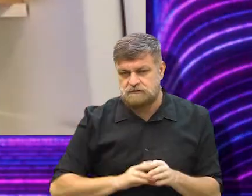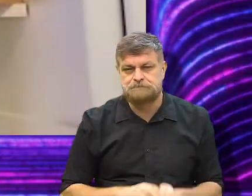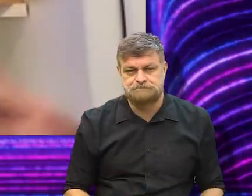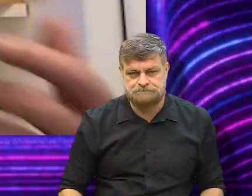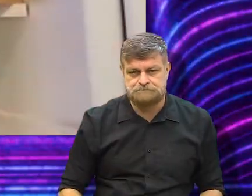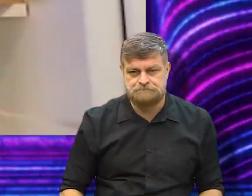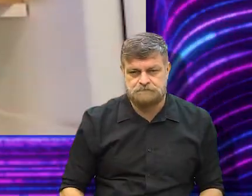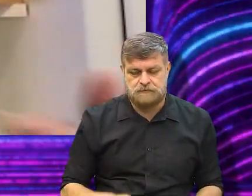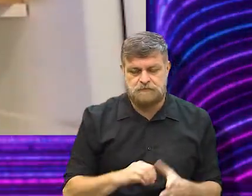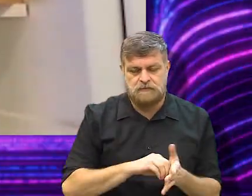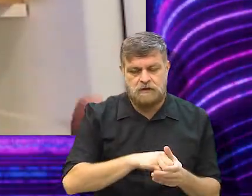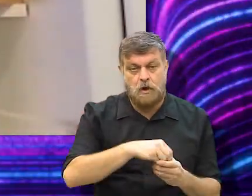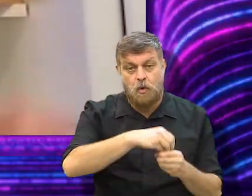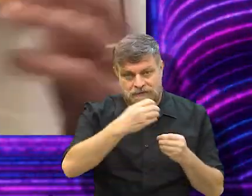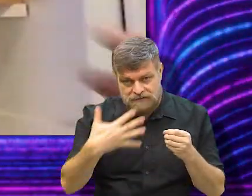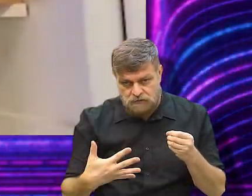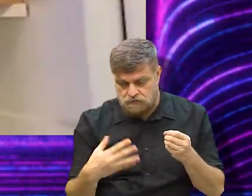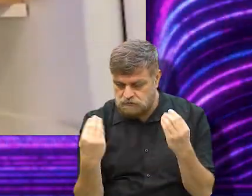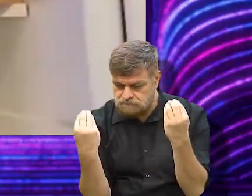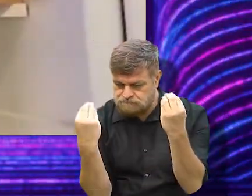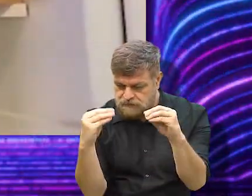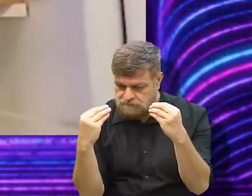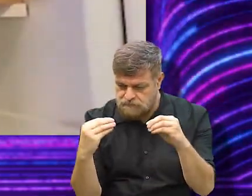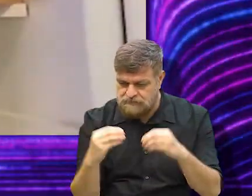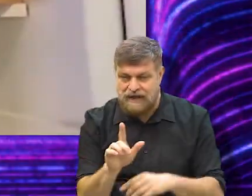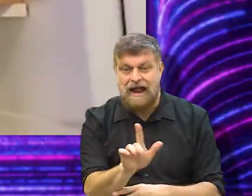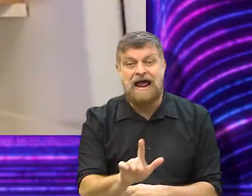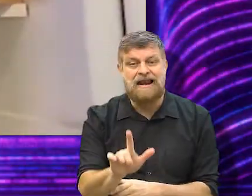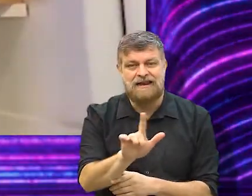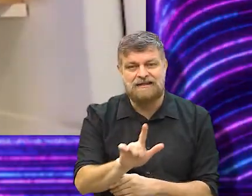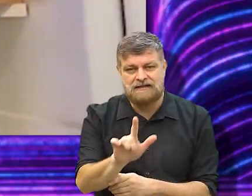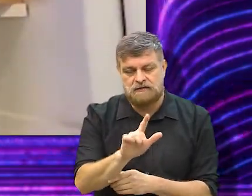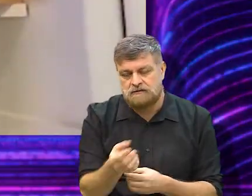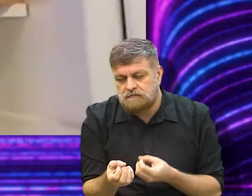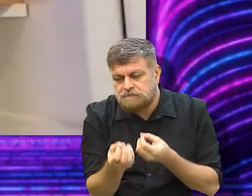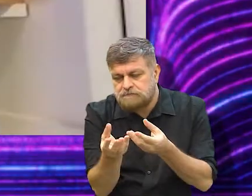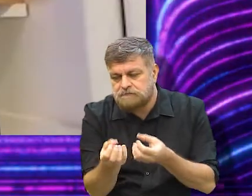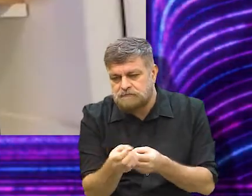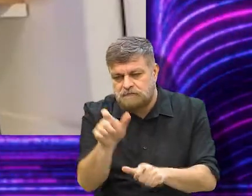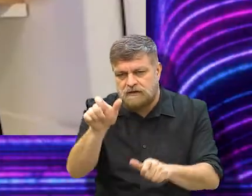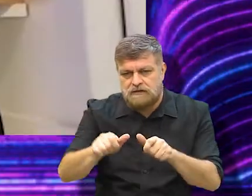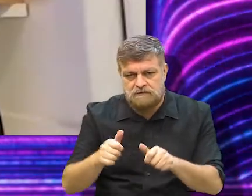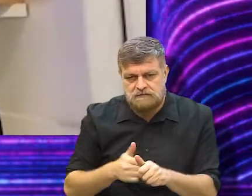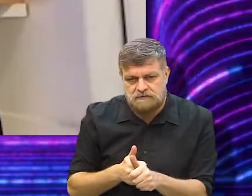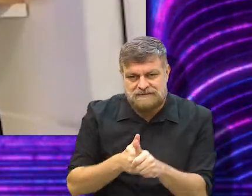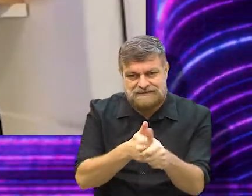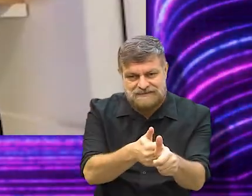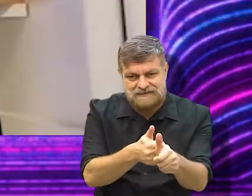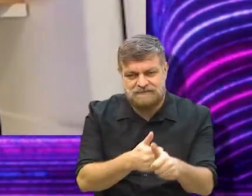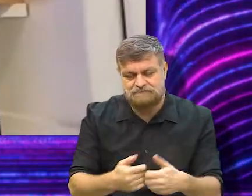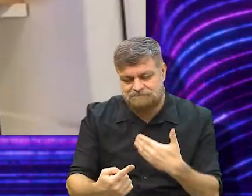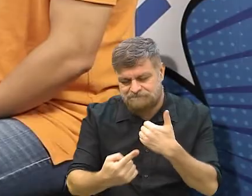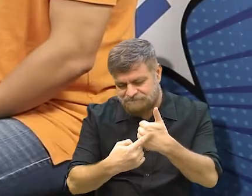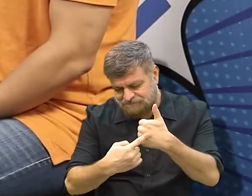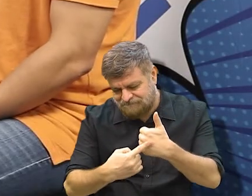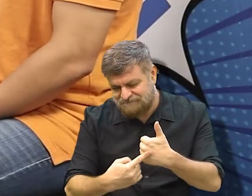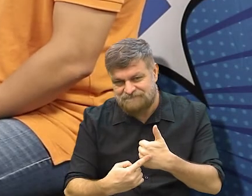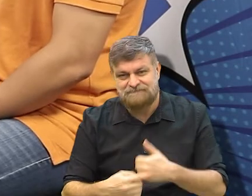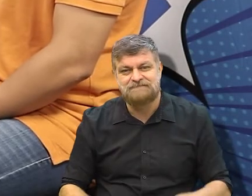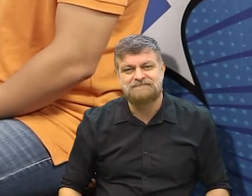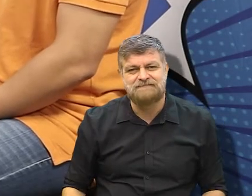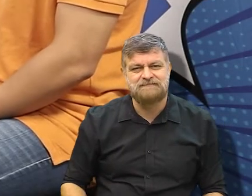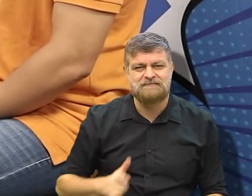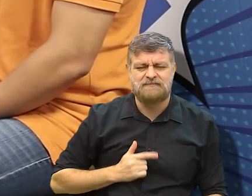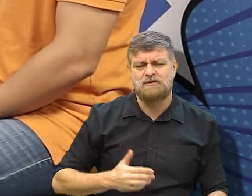conteúdos, né, de importância, além da literatura, que eu ofereço aos meus seguidores, com certeza. Roberto,